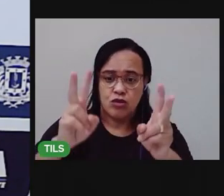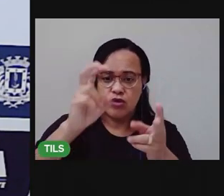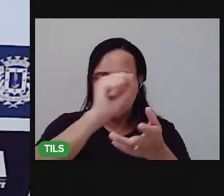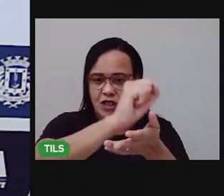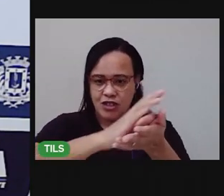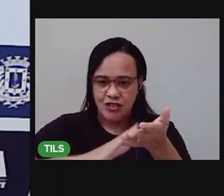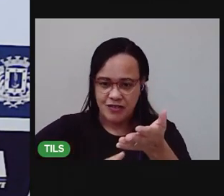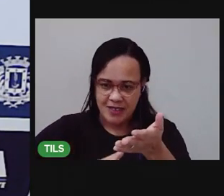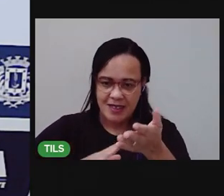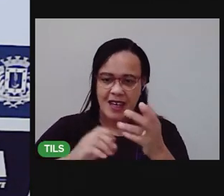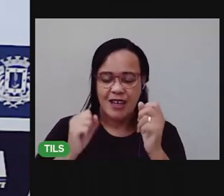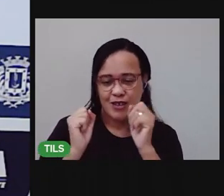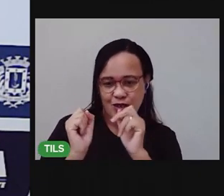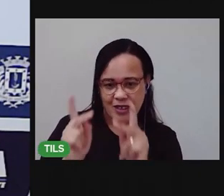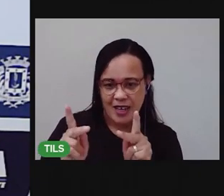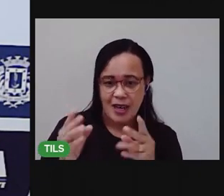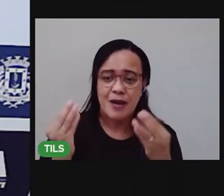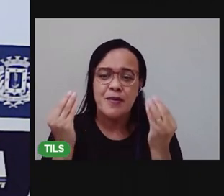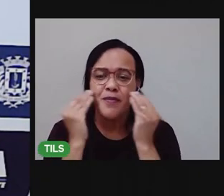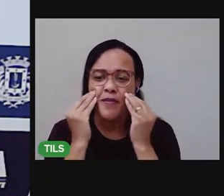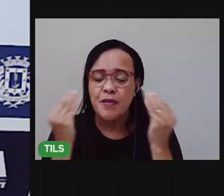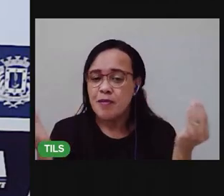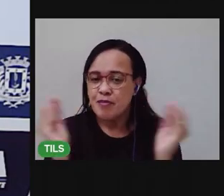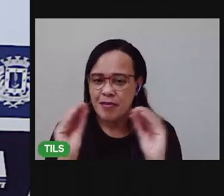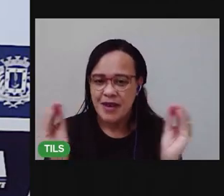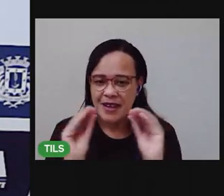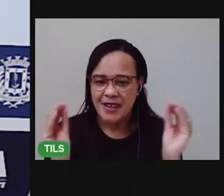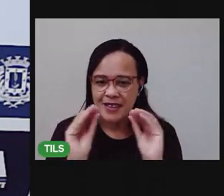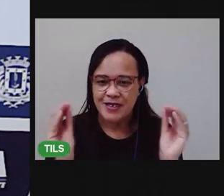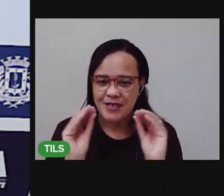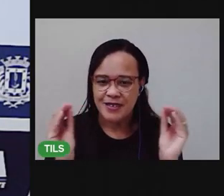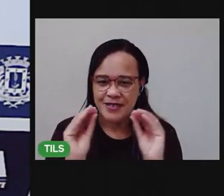Um beijo grande e até mais!